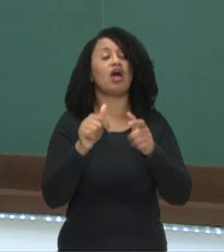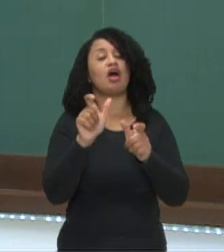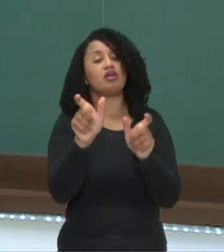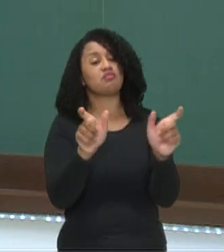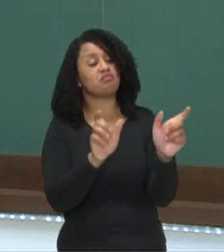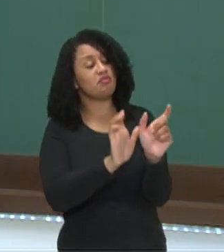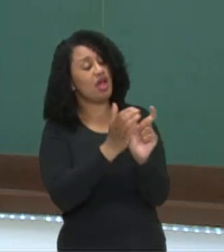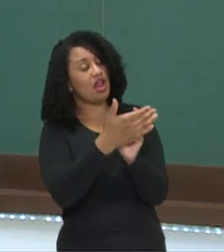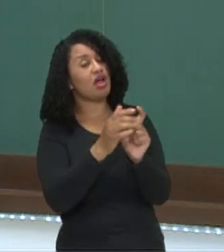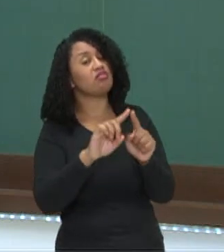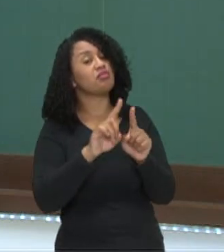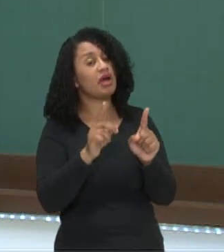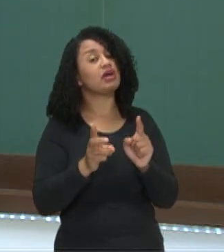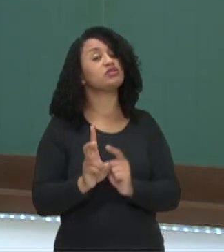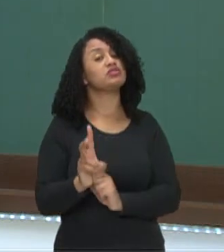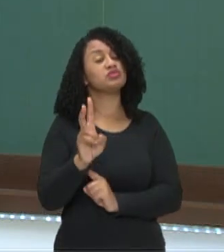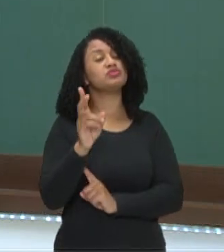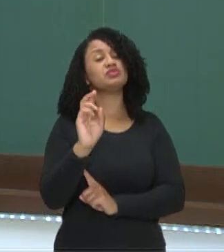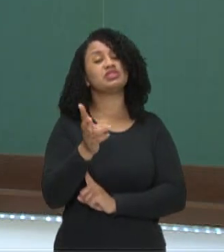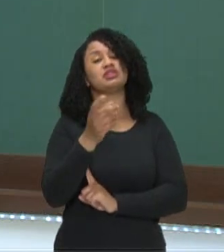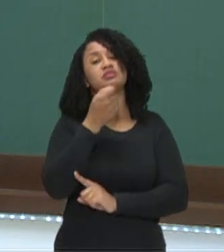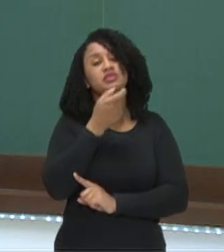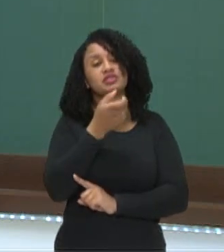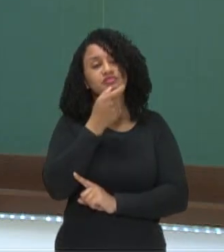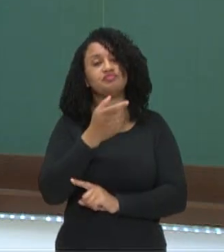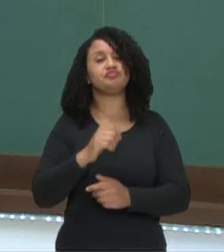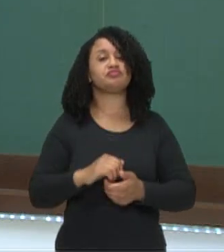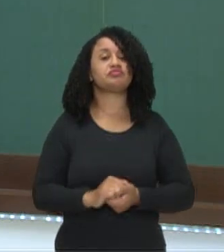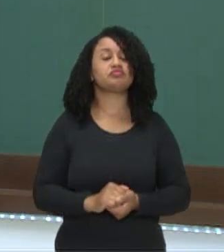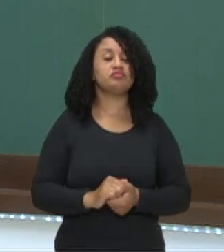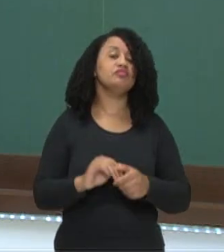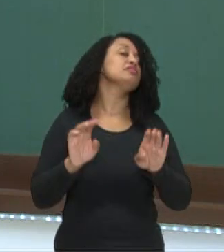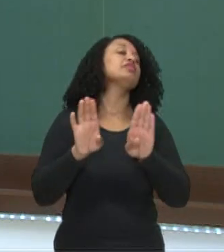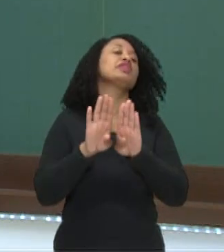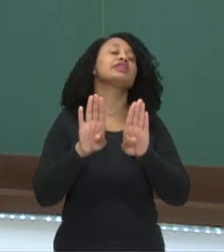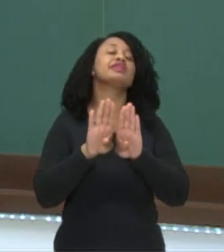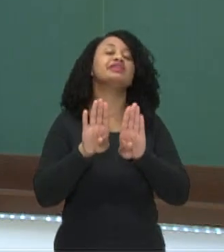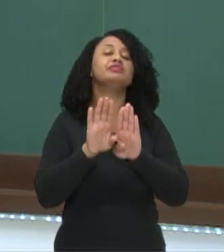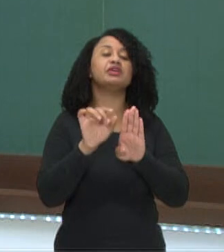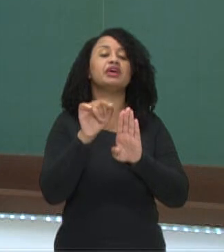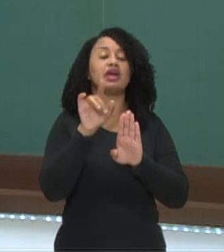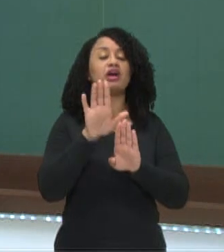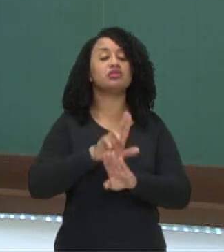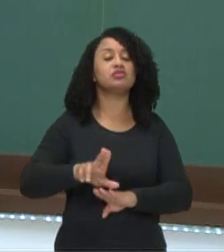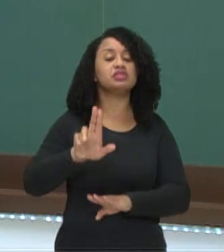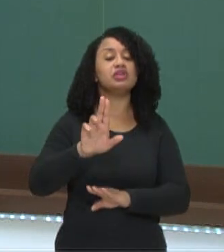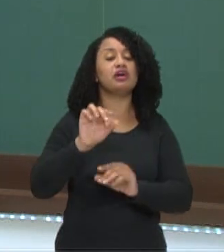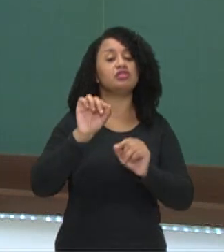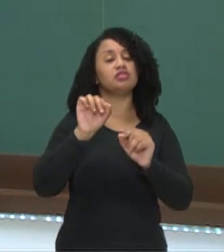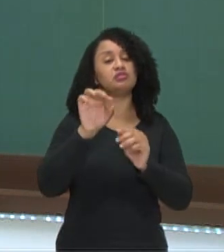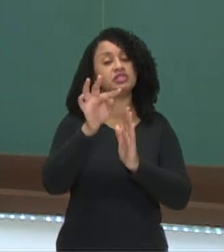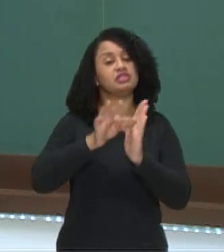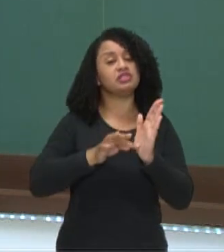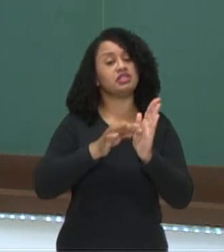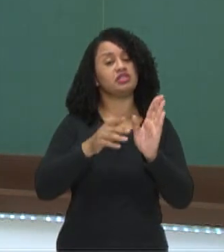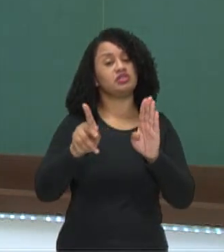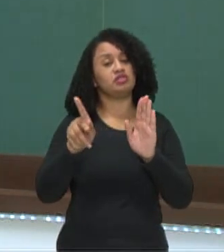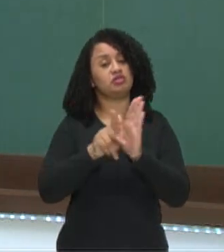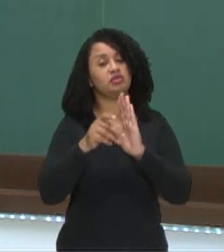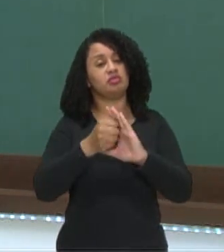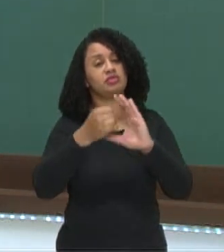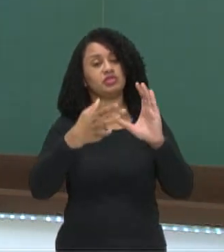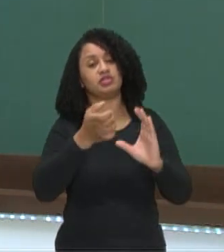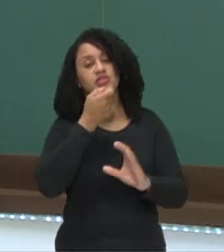termo, mas elas sempre são engraçadas. Também são bons recursos para esses textos humorísticos.